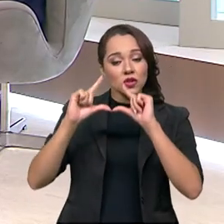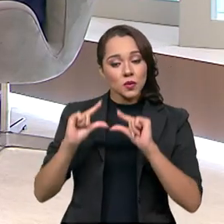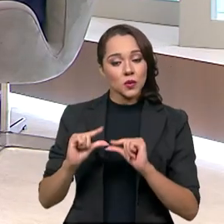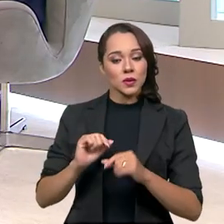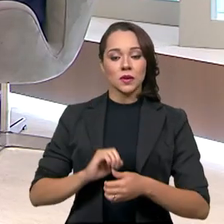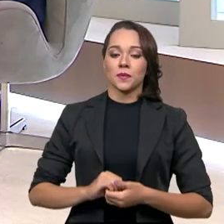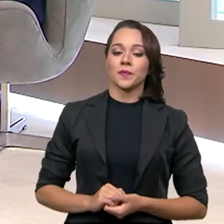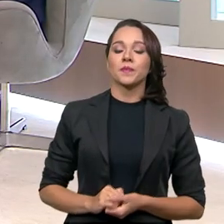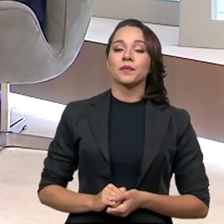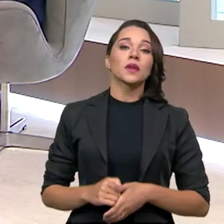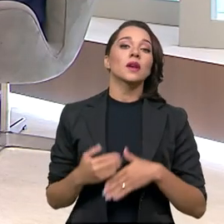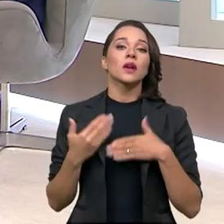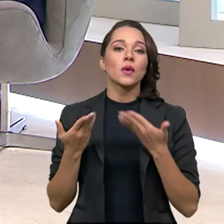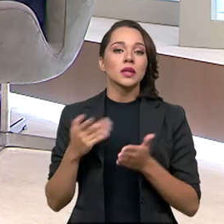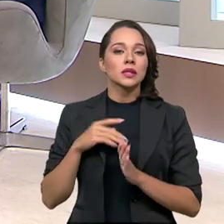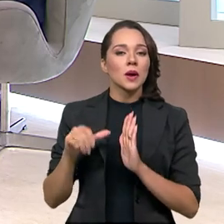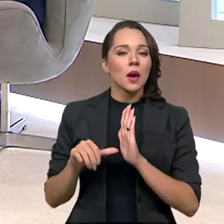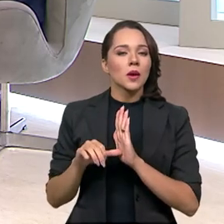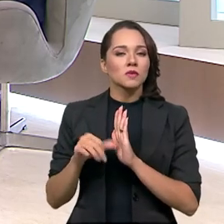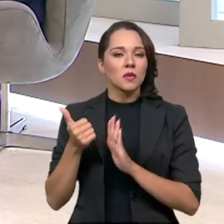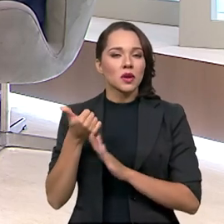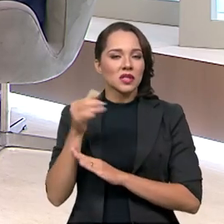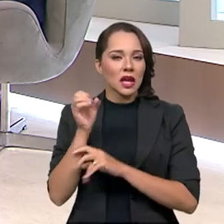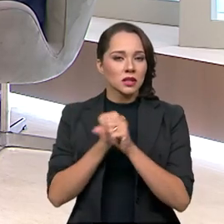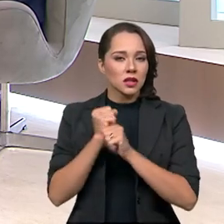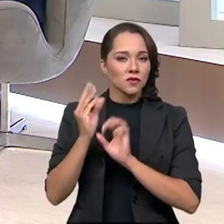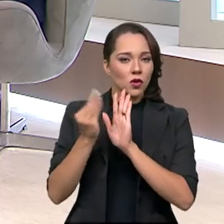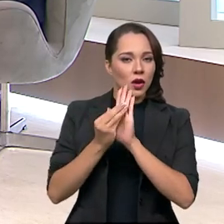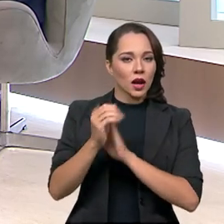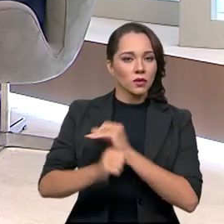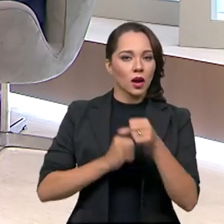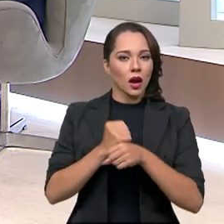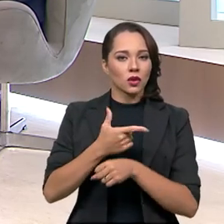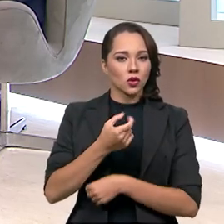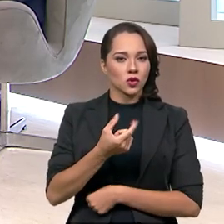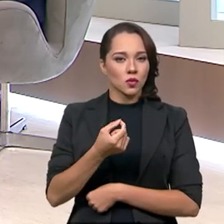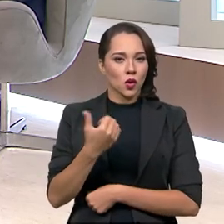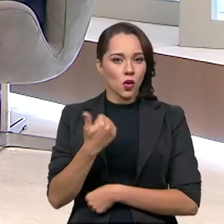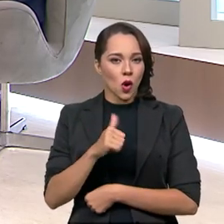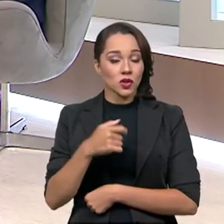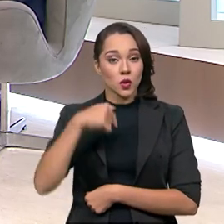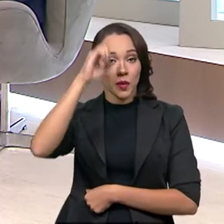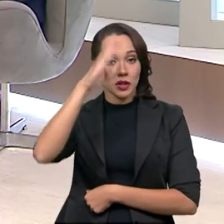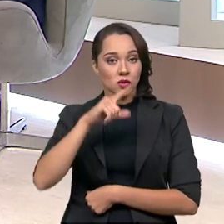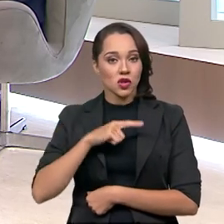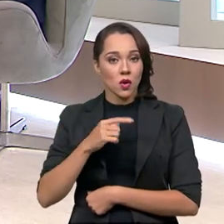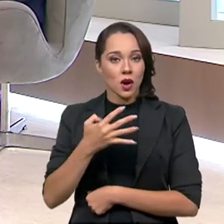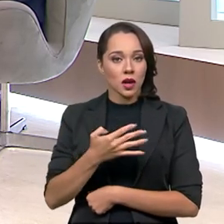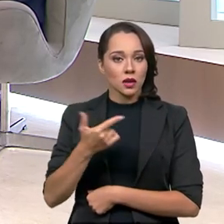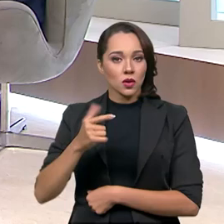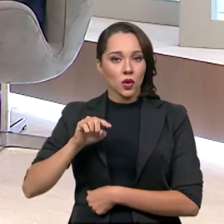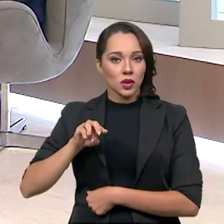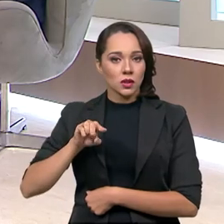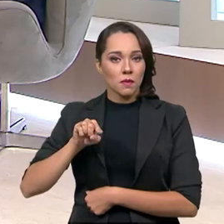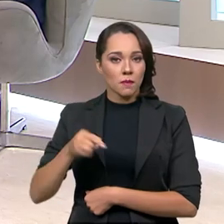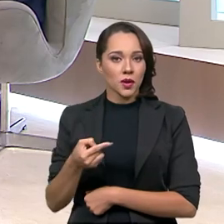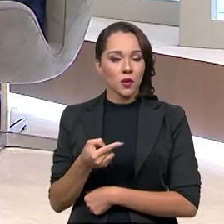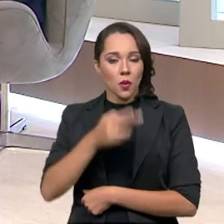E quando a primeira década foi instituída, em 2011, nós tínhamos no Brasil cerca de 42 mil